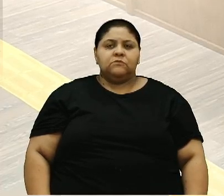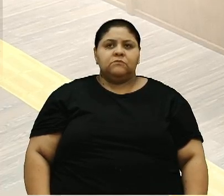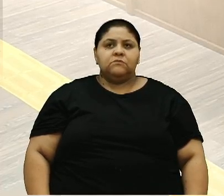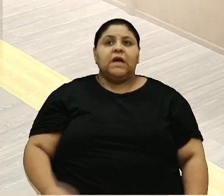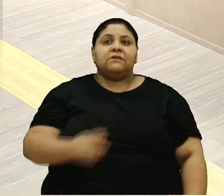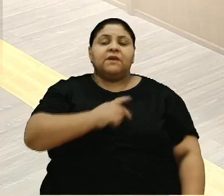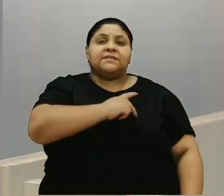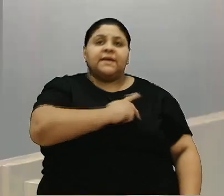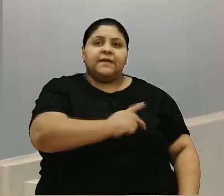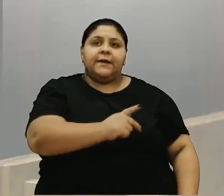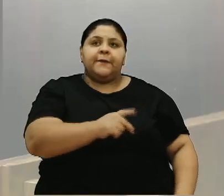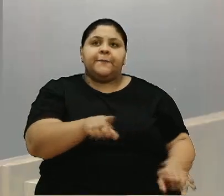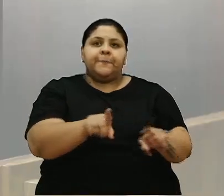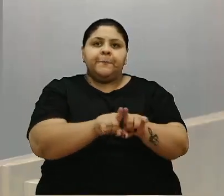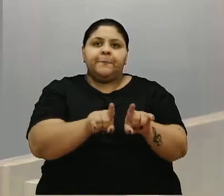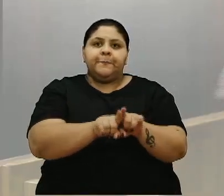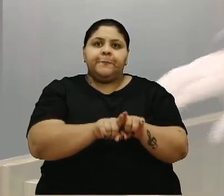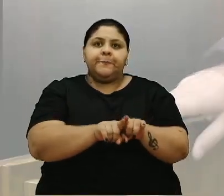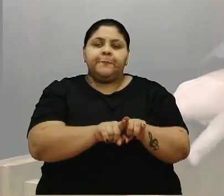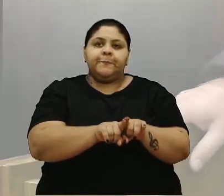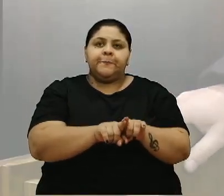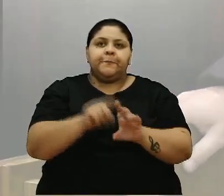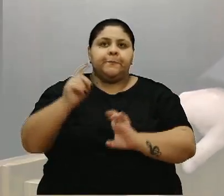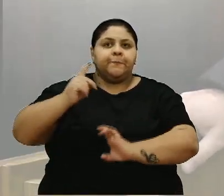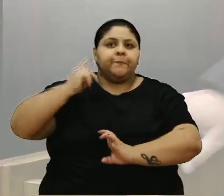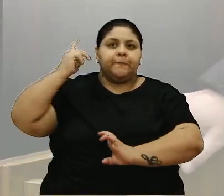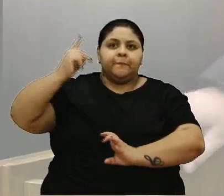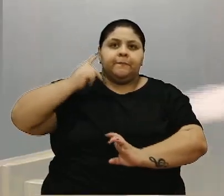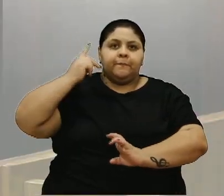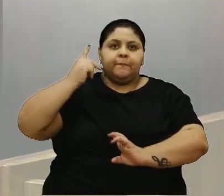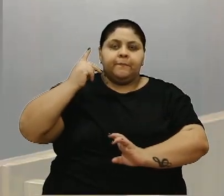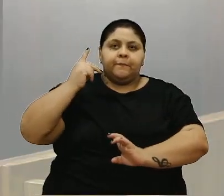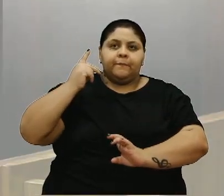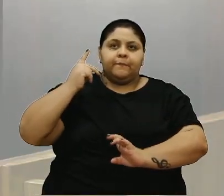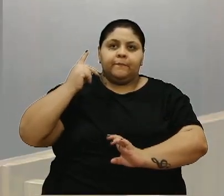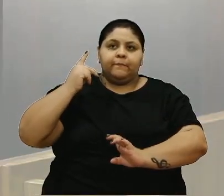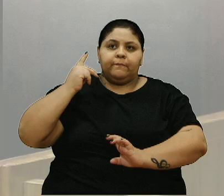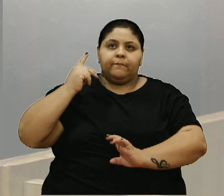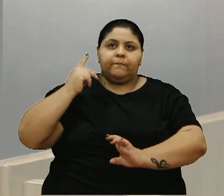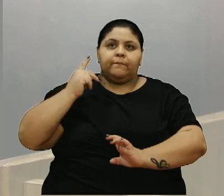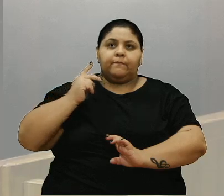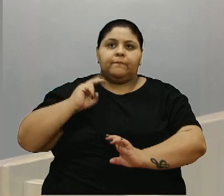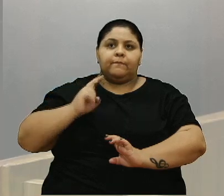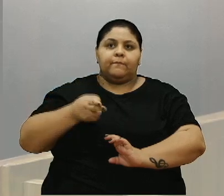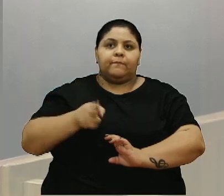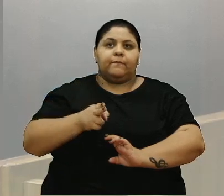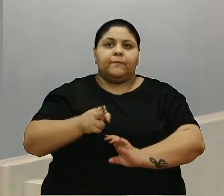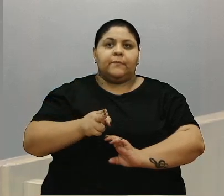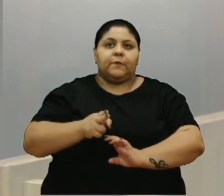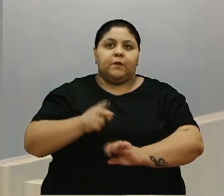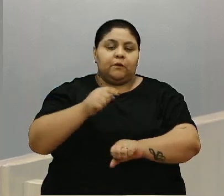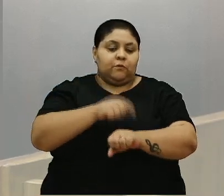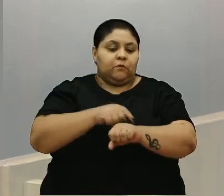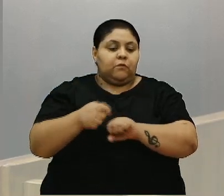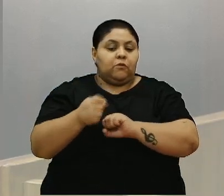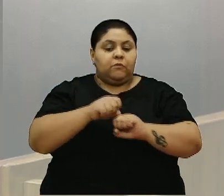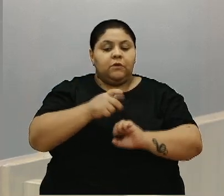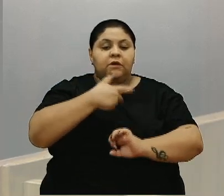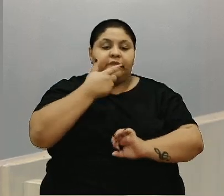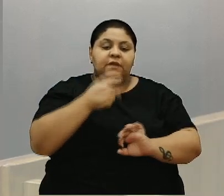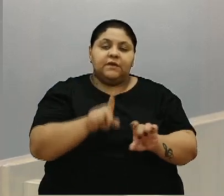Senhora Presidente, senhores vereadores, mesmo com o adiantado horário, eu não podia deixar de